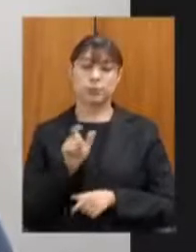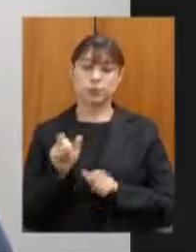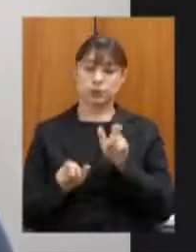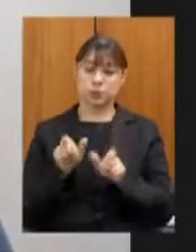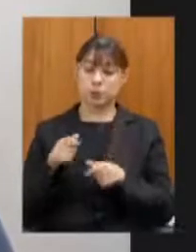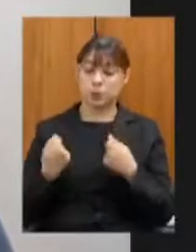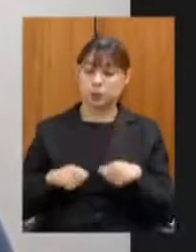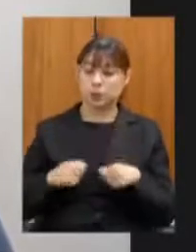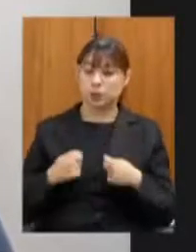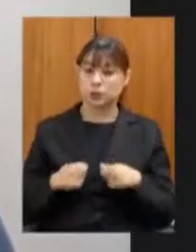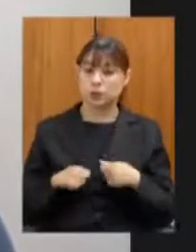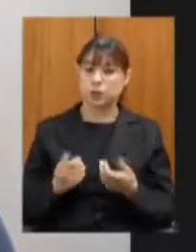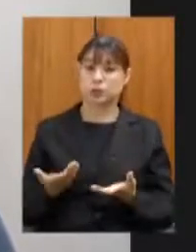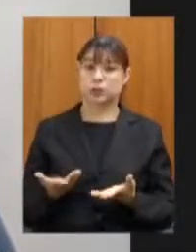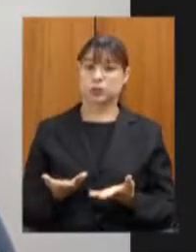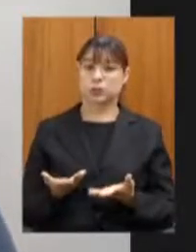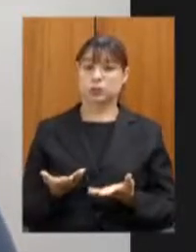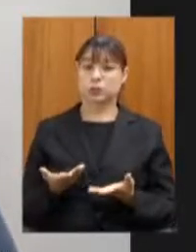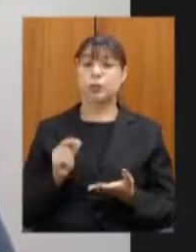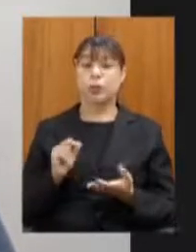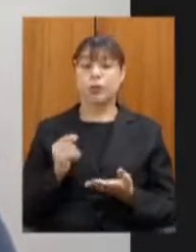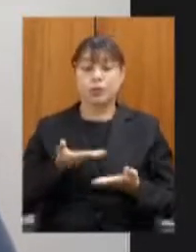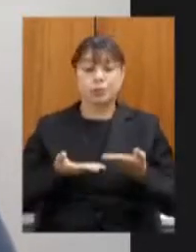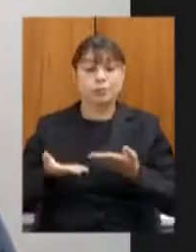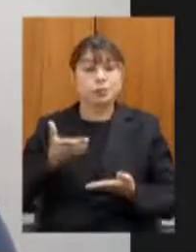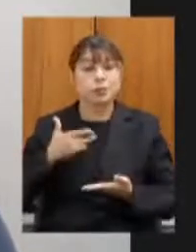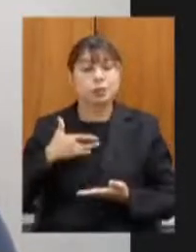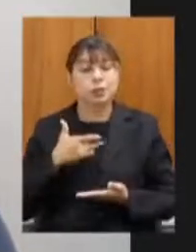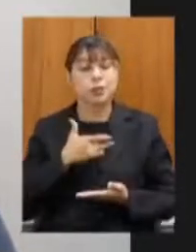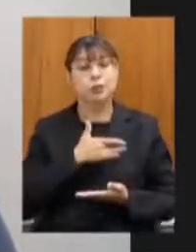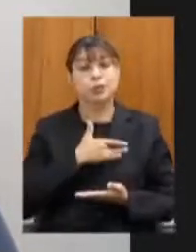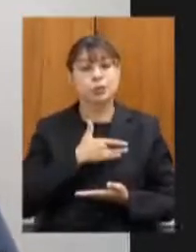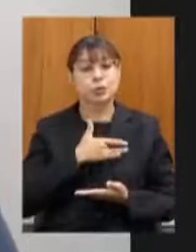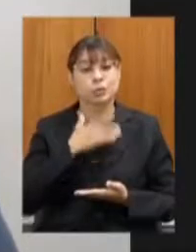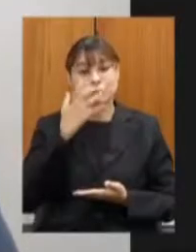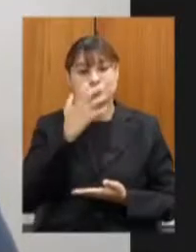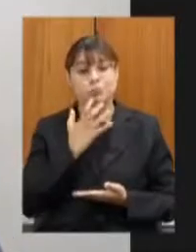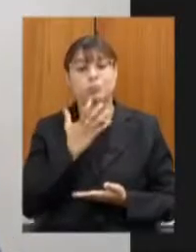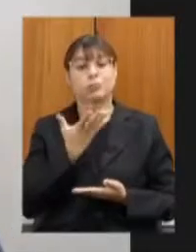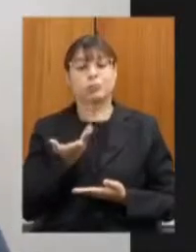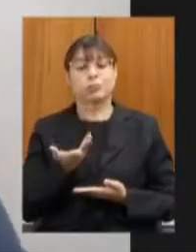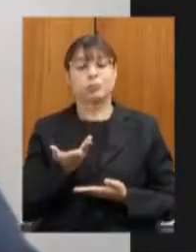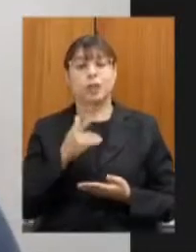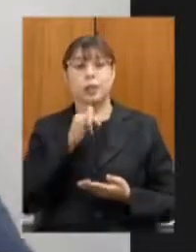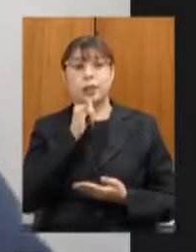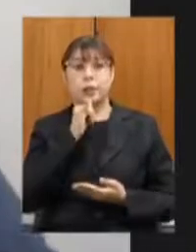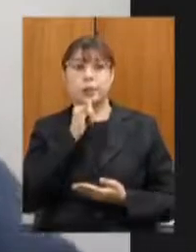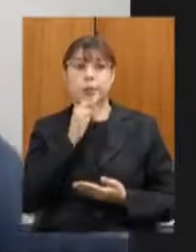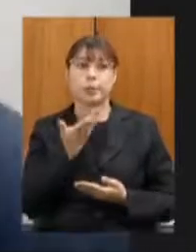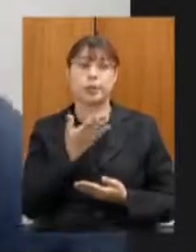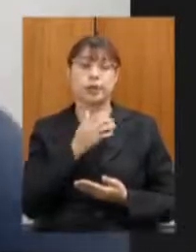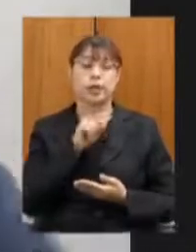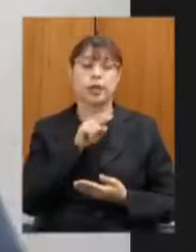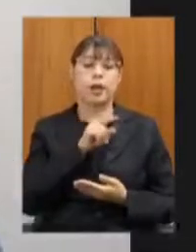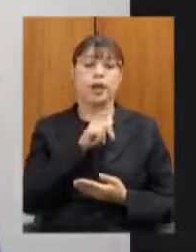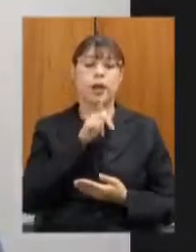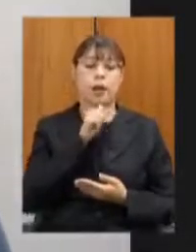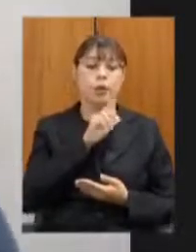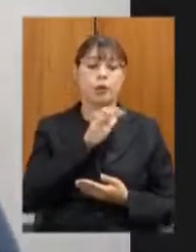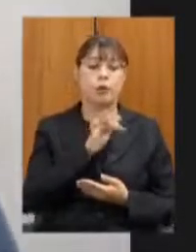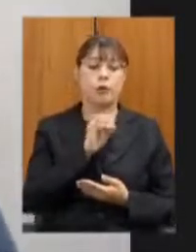que precisam do tratamento de saúde na alta complexidade por exemplo tem que se deslocar de águas formosas até